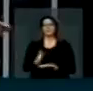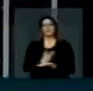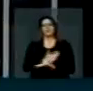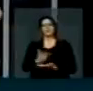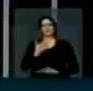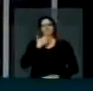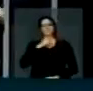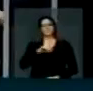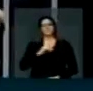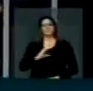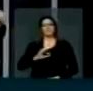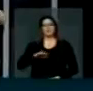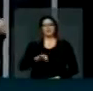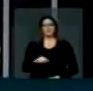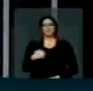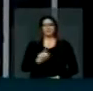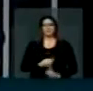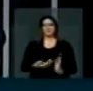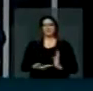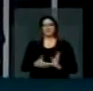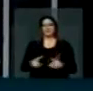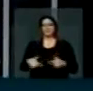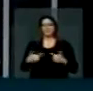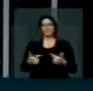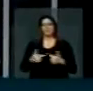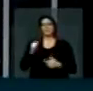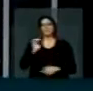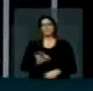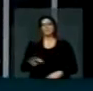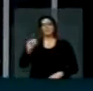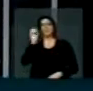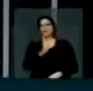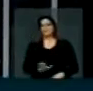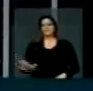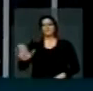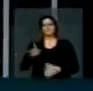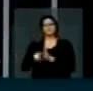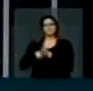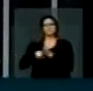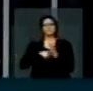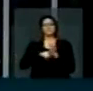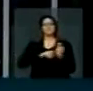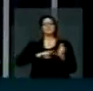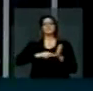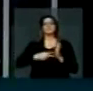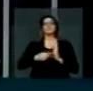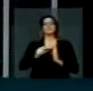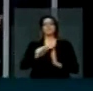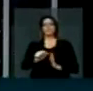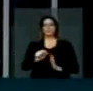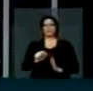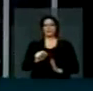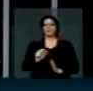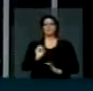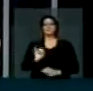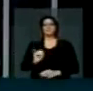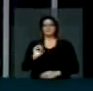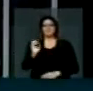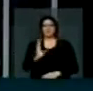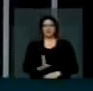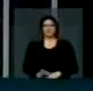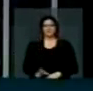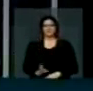Bom, nós vamos encerrar essa solenidade, cerimônia de hasteamento em comemoração ao dia da bandeira que